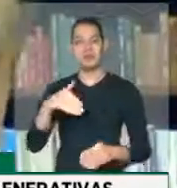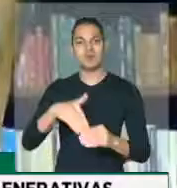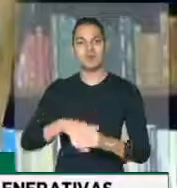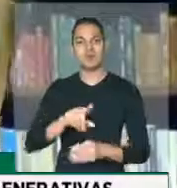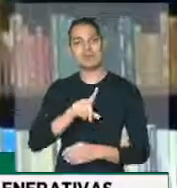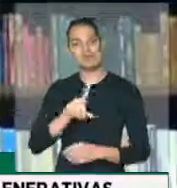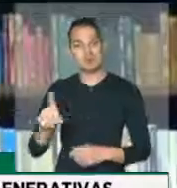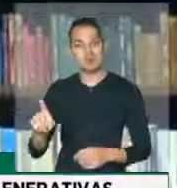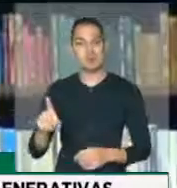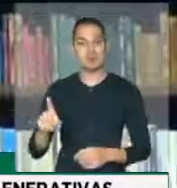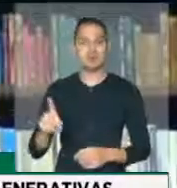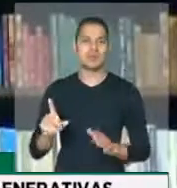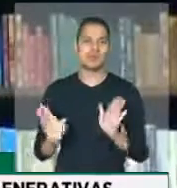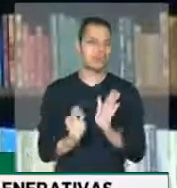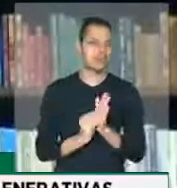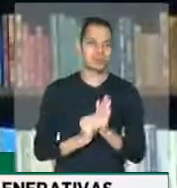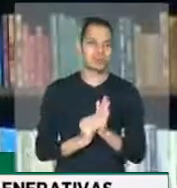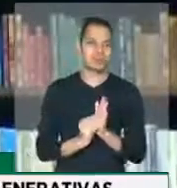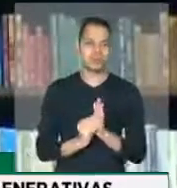não à emenda. É isso.